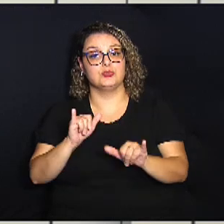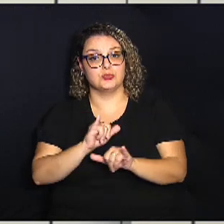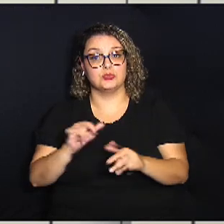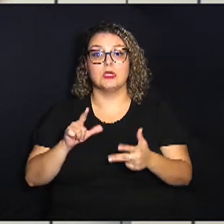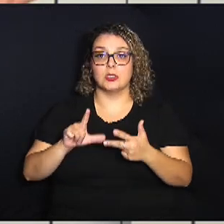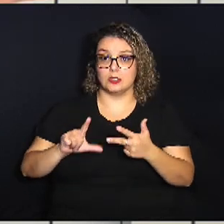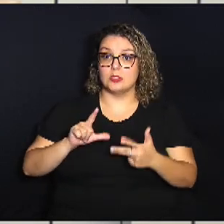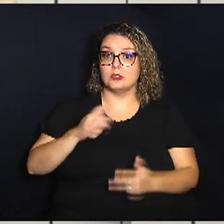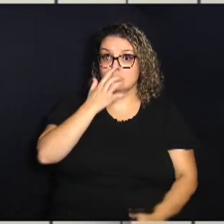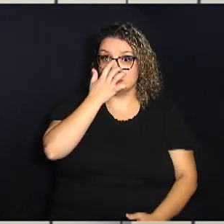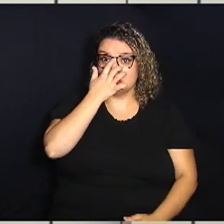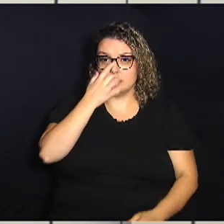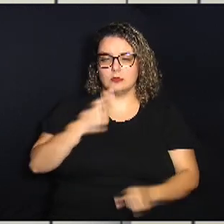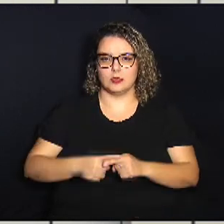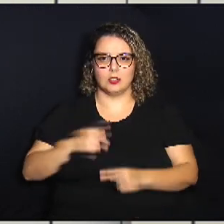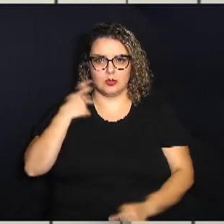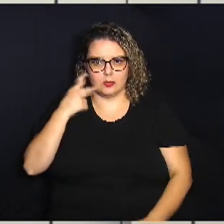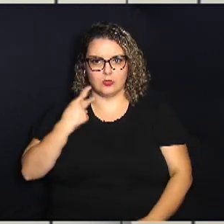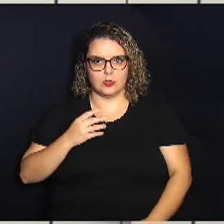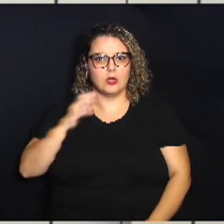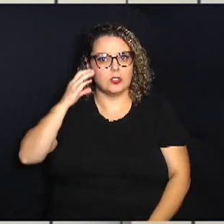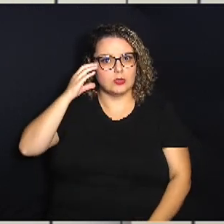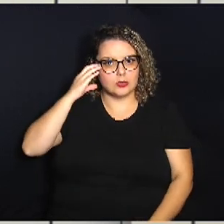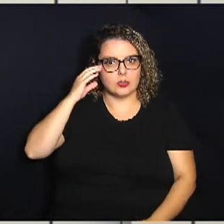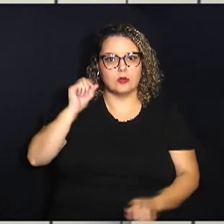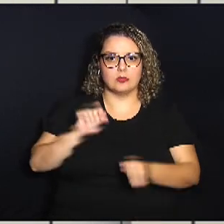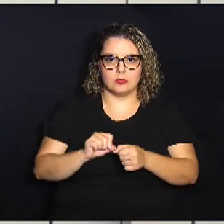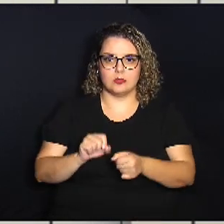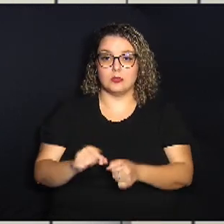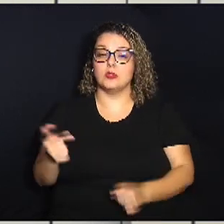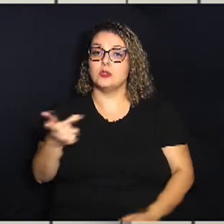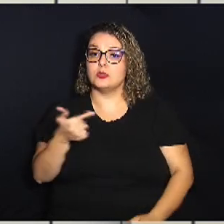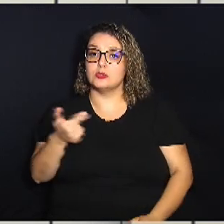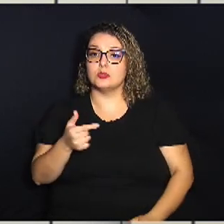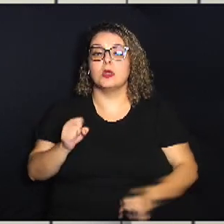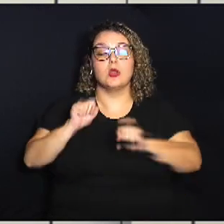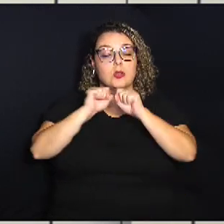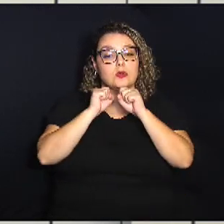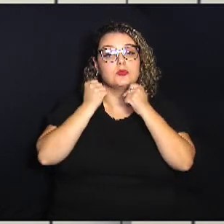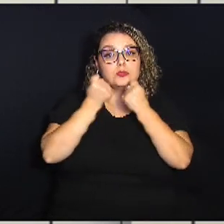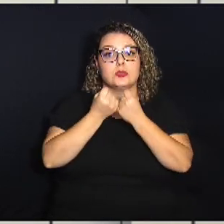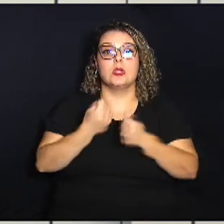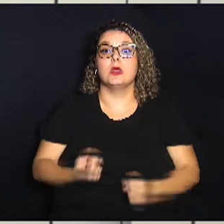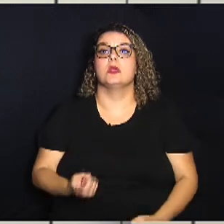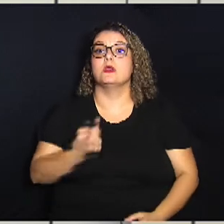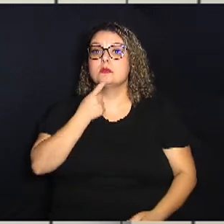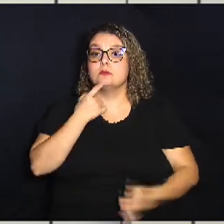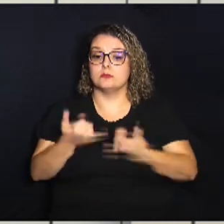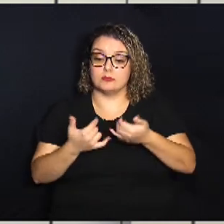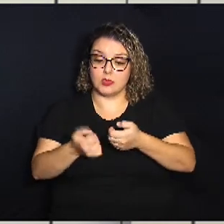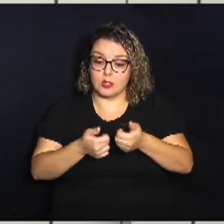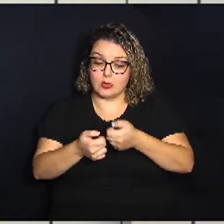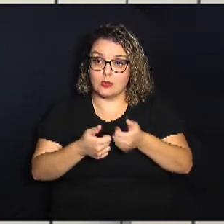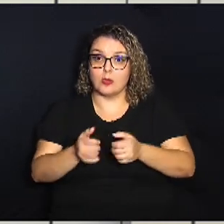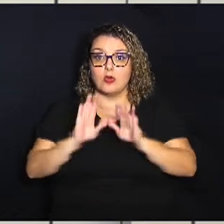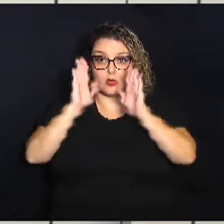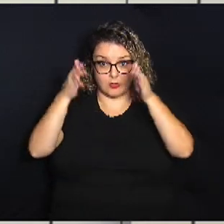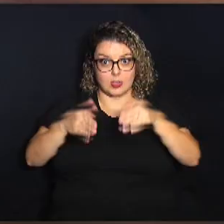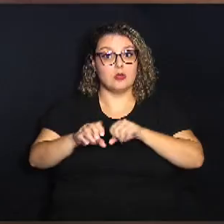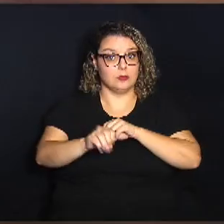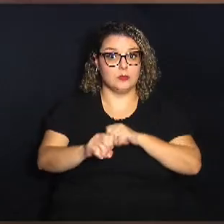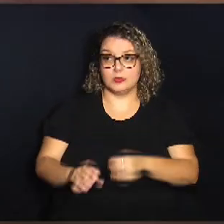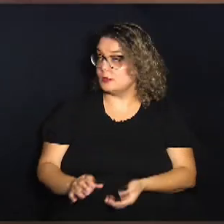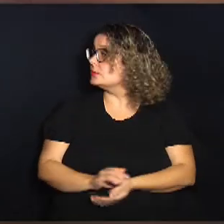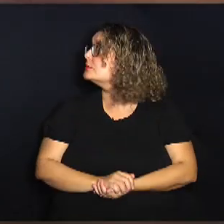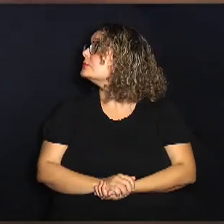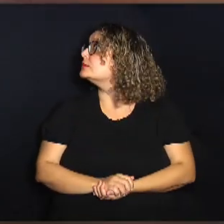Legislativo, porque o vereador Luiz Cirilo realizou o 2º Seminário Campinas Games, com o foco na educação.